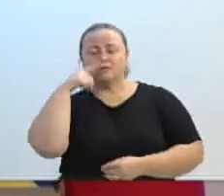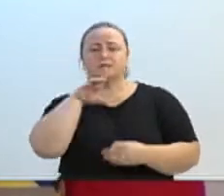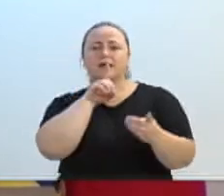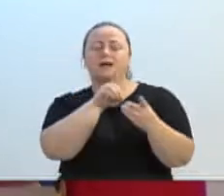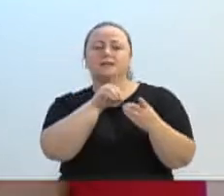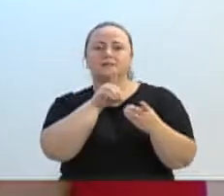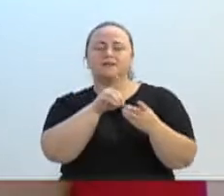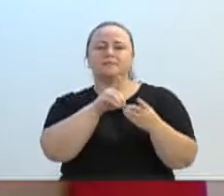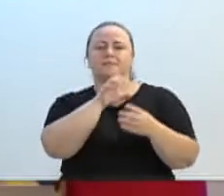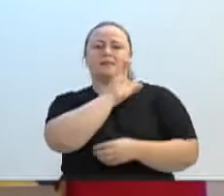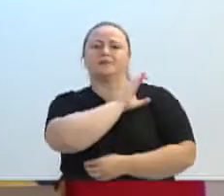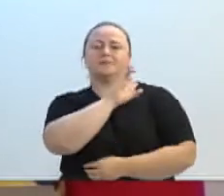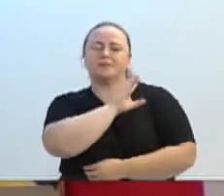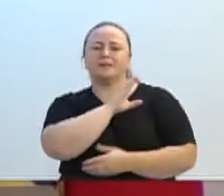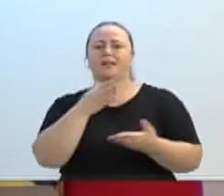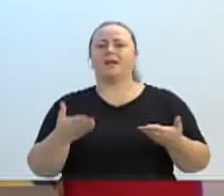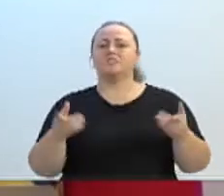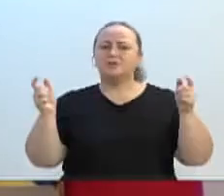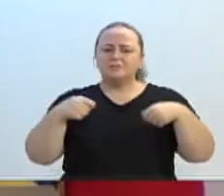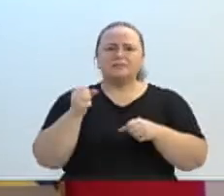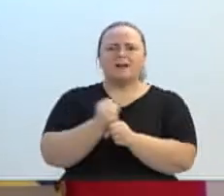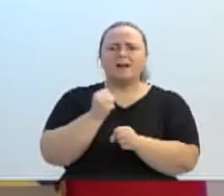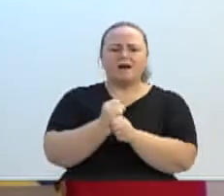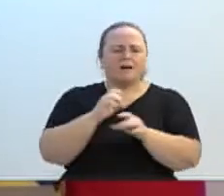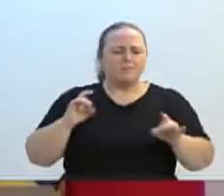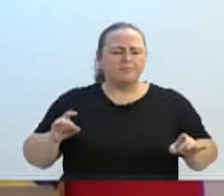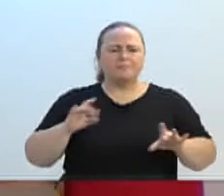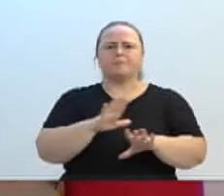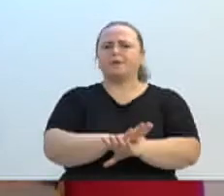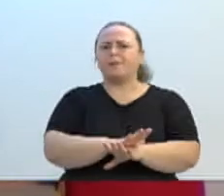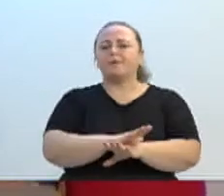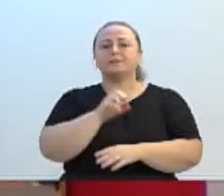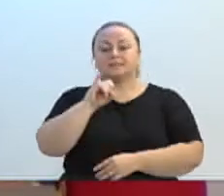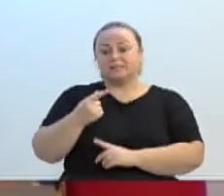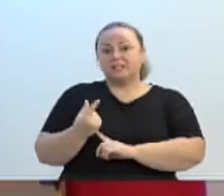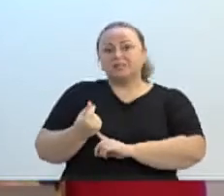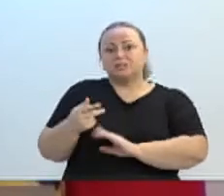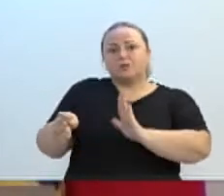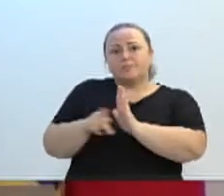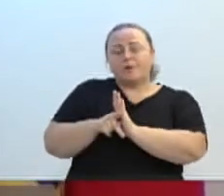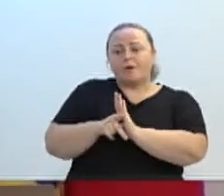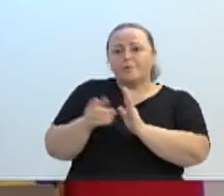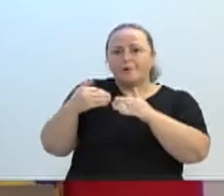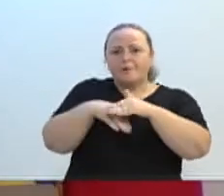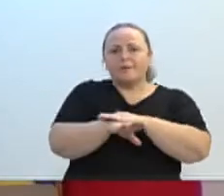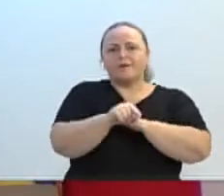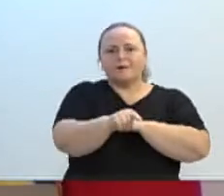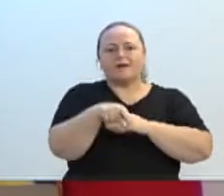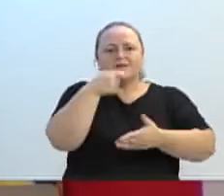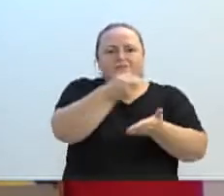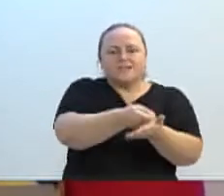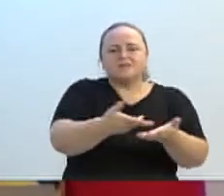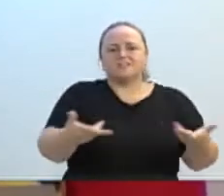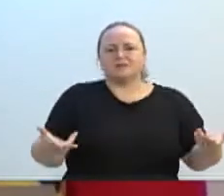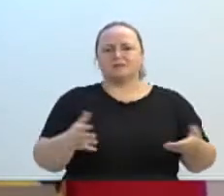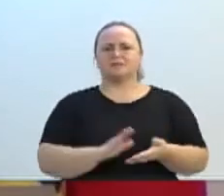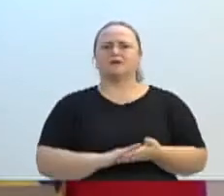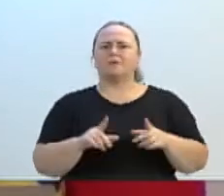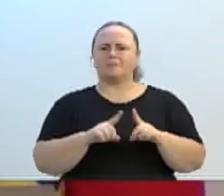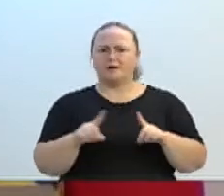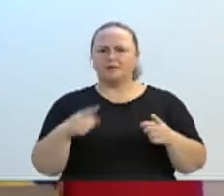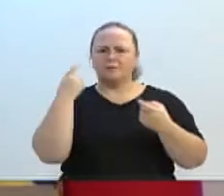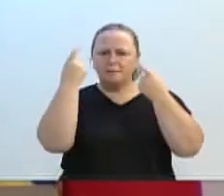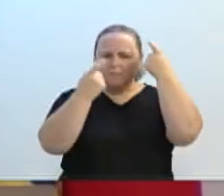quantas creches, vereador Gilson, que podiam ser concluídas, podiam ser terminadas com esses recursos. Mas se preocupem, se preocupem somente daquele